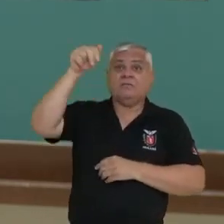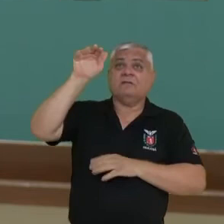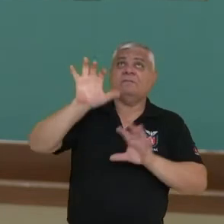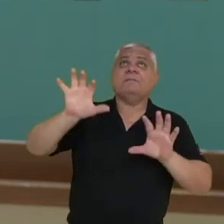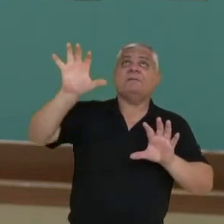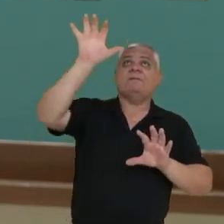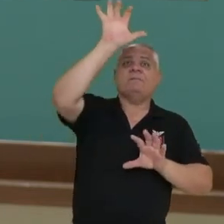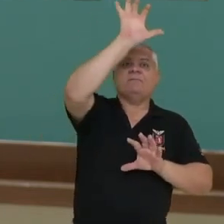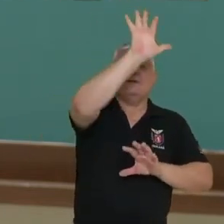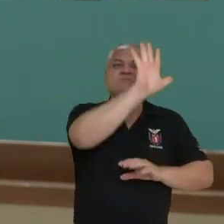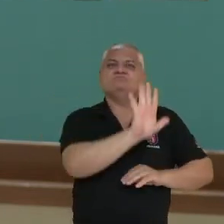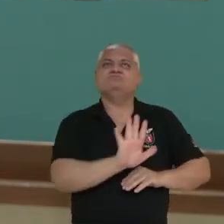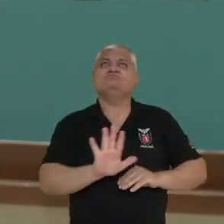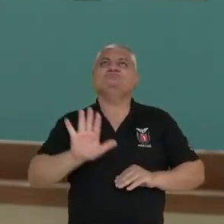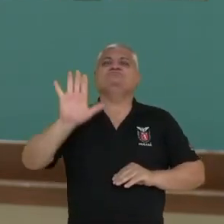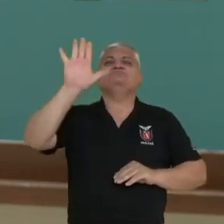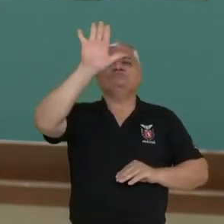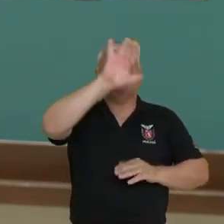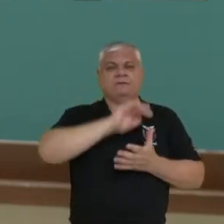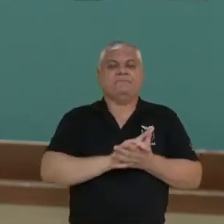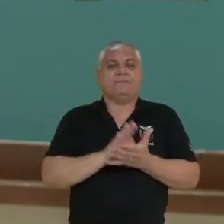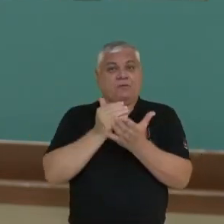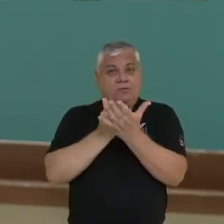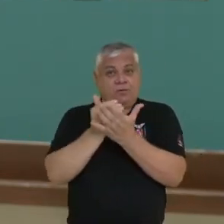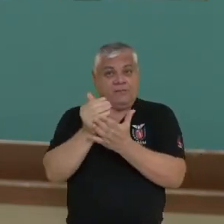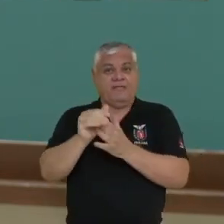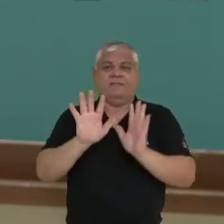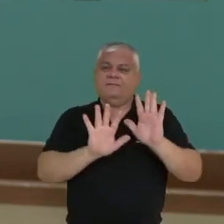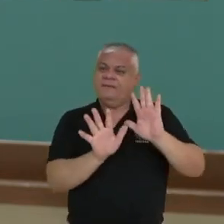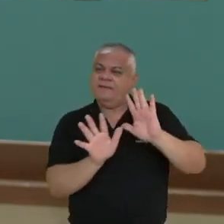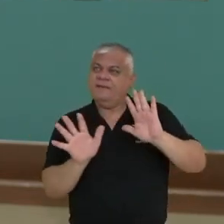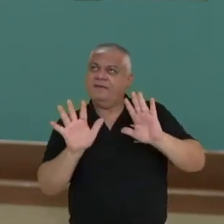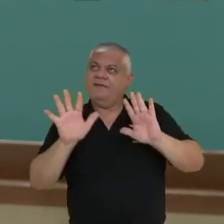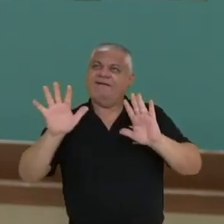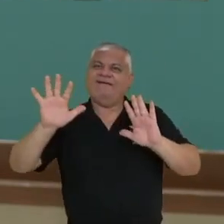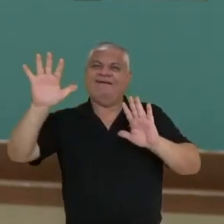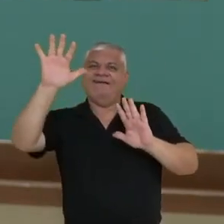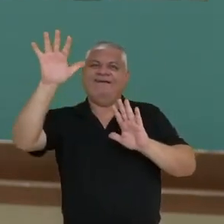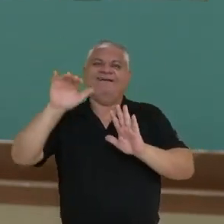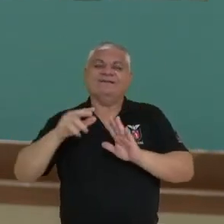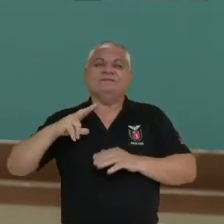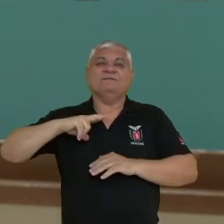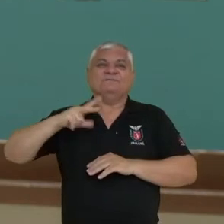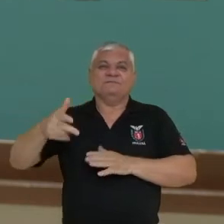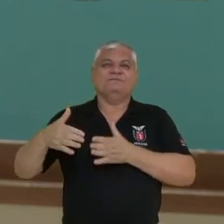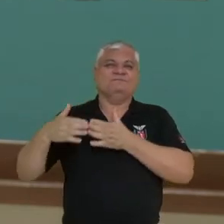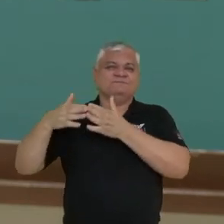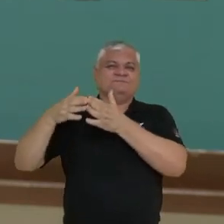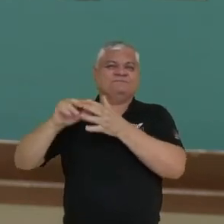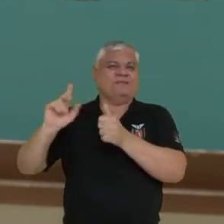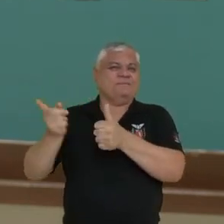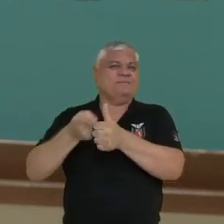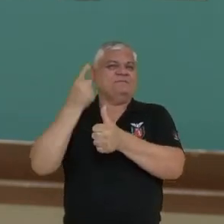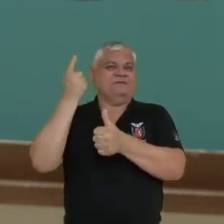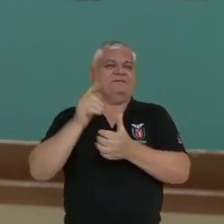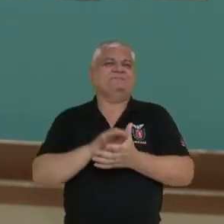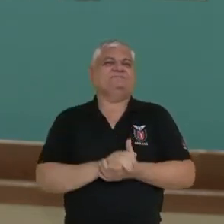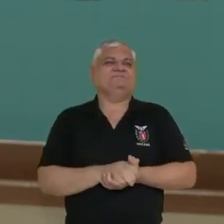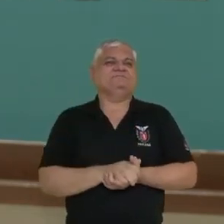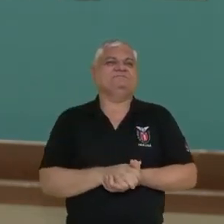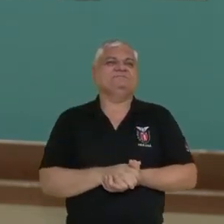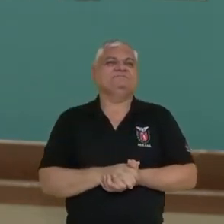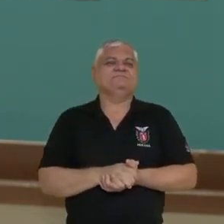brasileiro. Então acontece no litoral pelos portugueses, nessa porção ali, sendo a primeira área a ser ocupada.